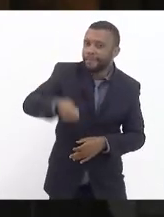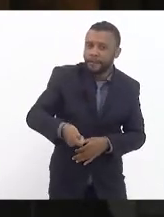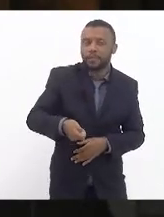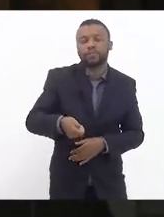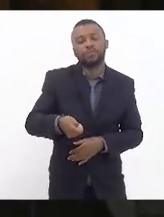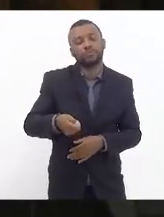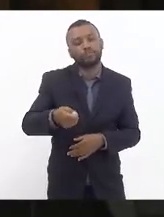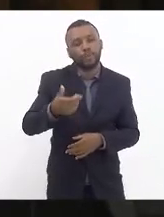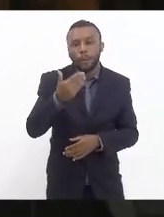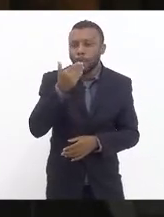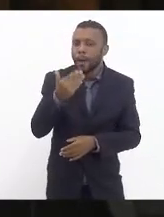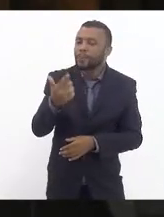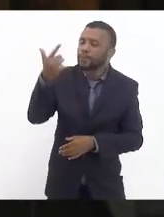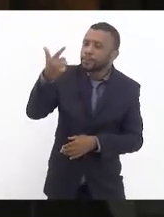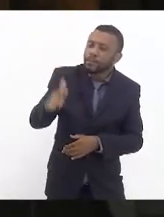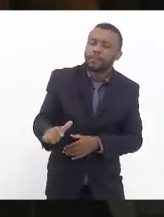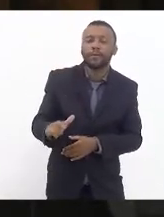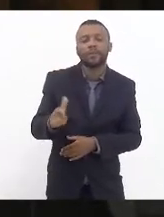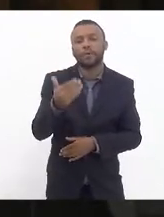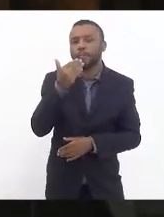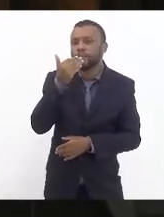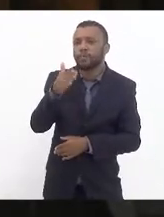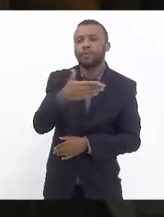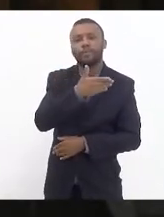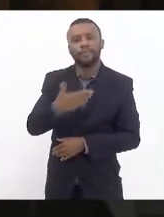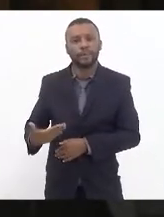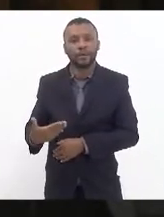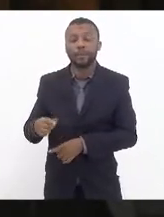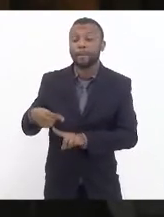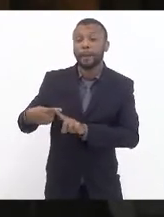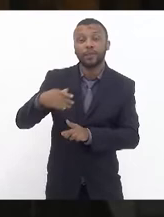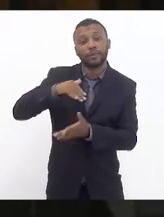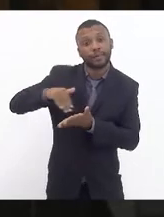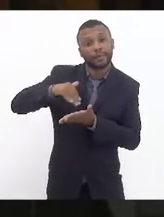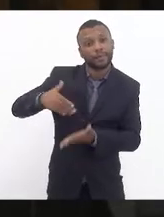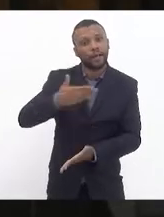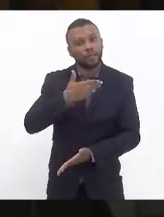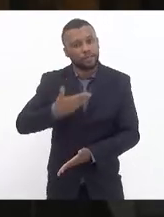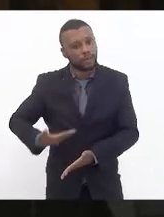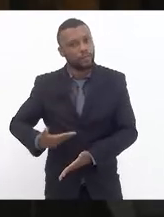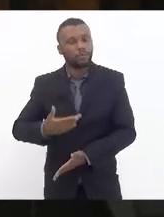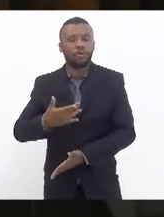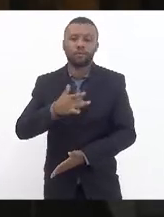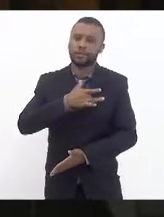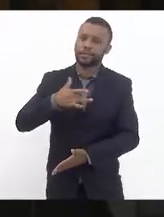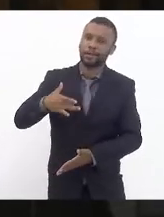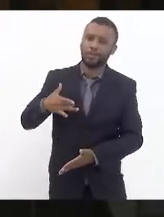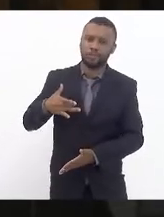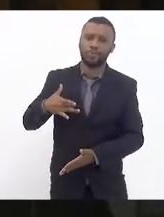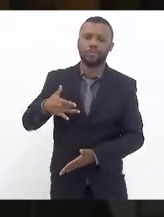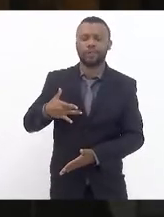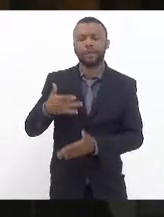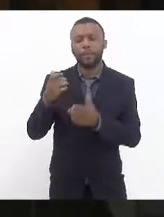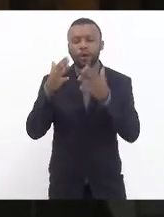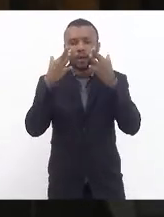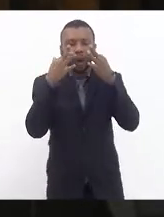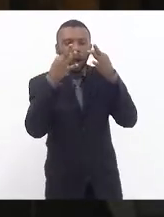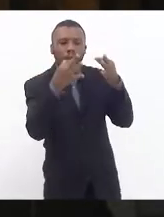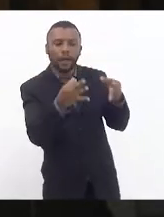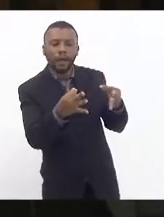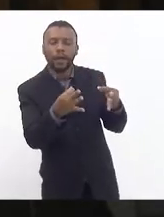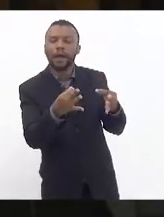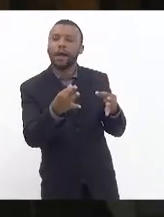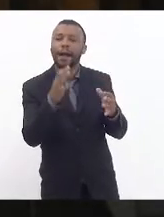o pedido ao governo de estado e ao secretário estadual de saúde que possa olhar com muito carinho a situação do hospital Zilda